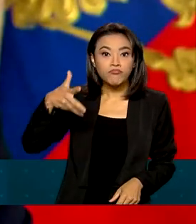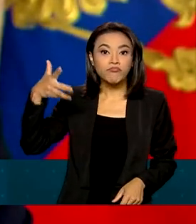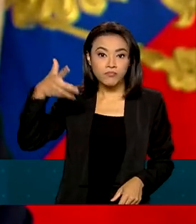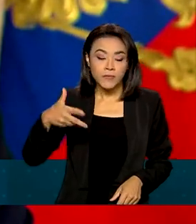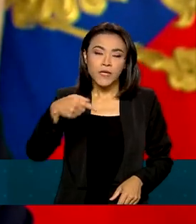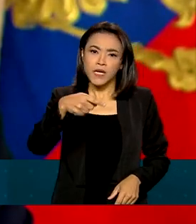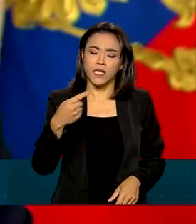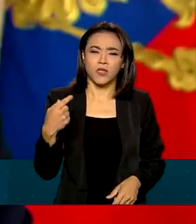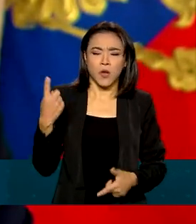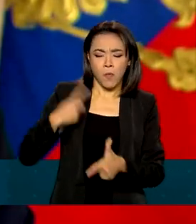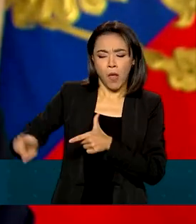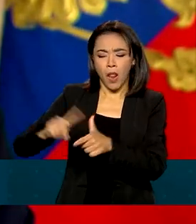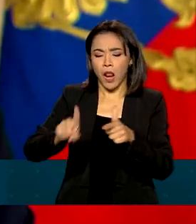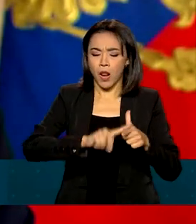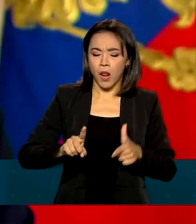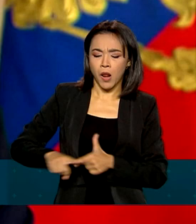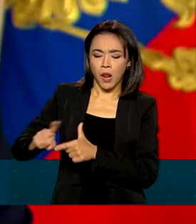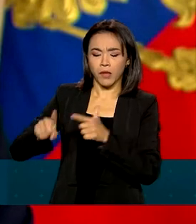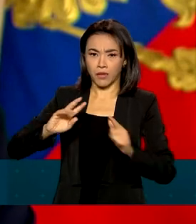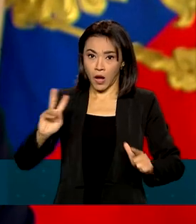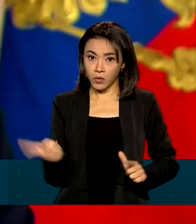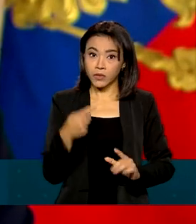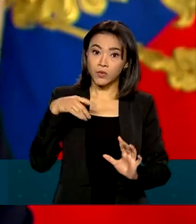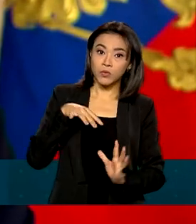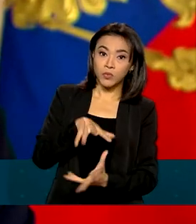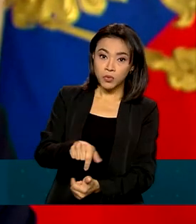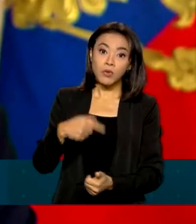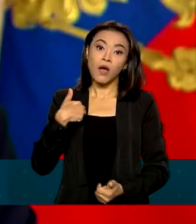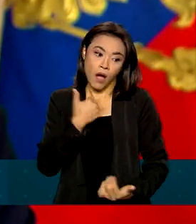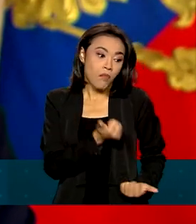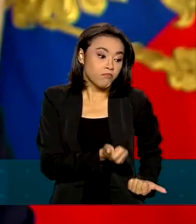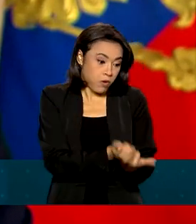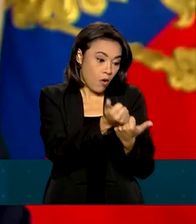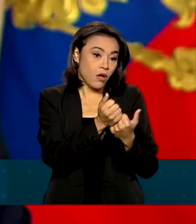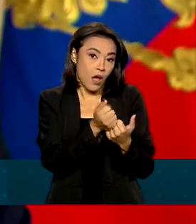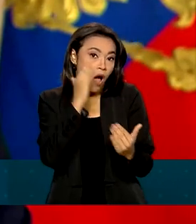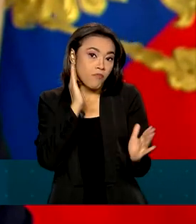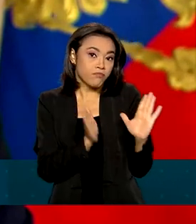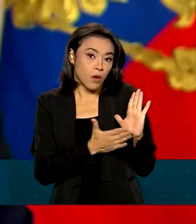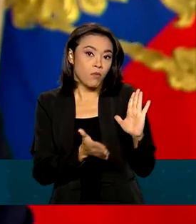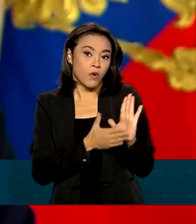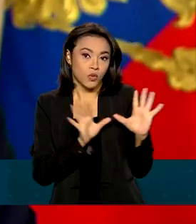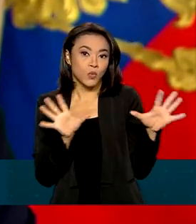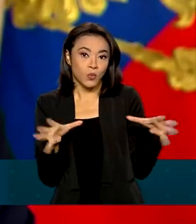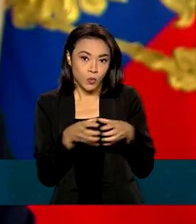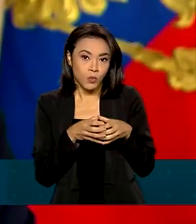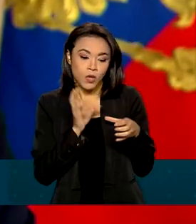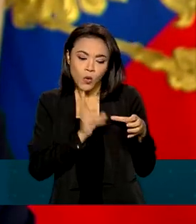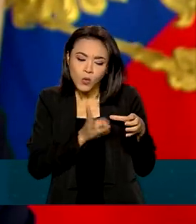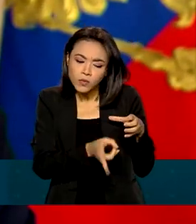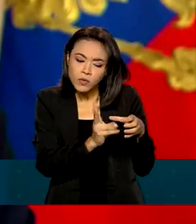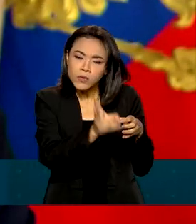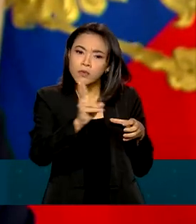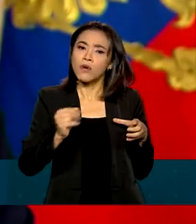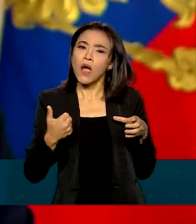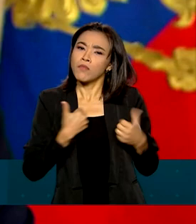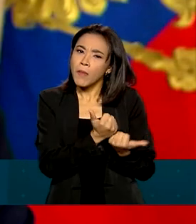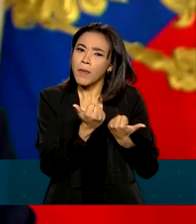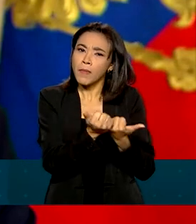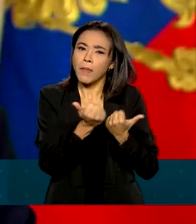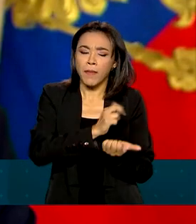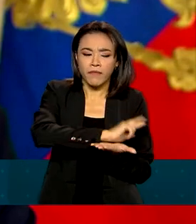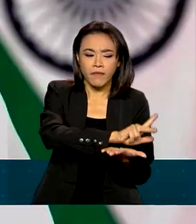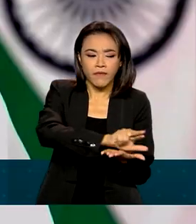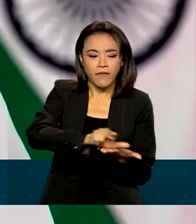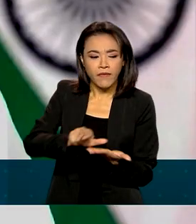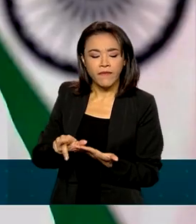diante dos problemas em escala global, apoia a proposta do grupo em continuar com o trabalho de cooperação em todas as